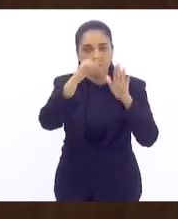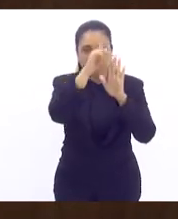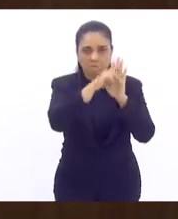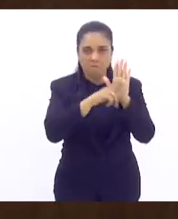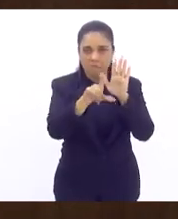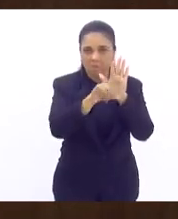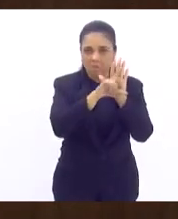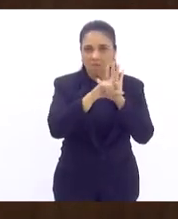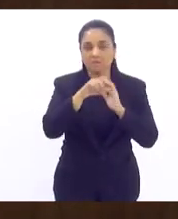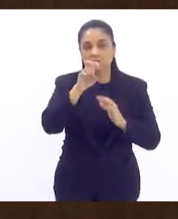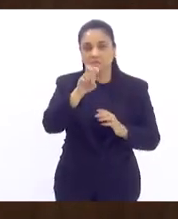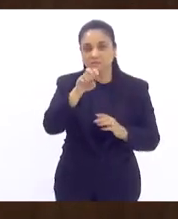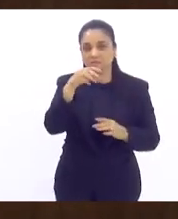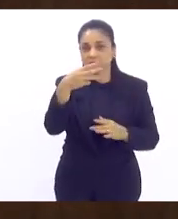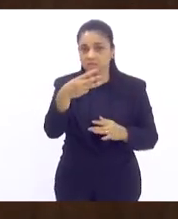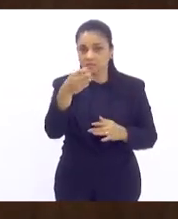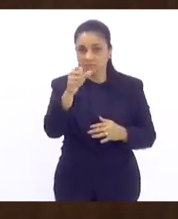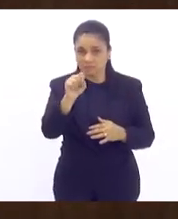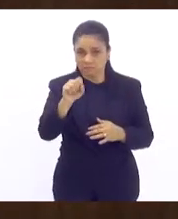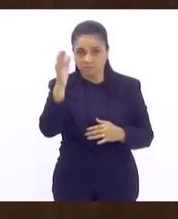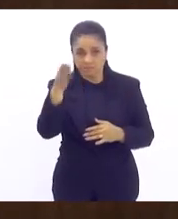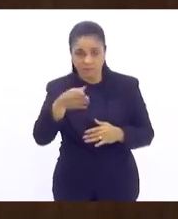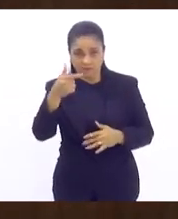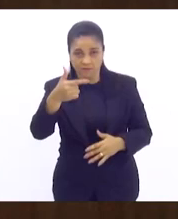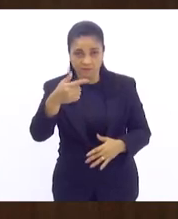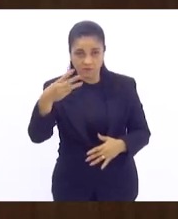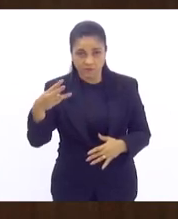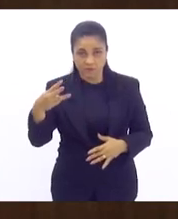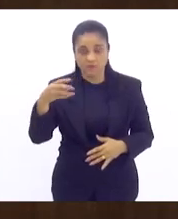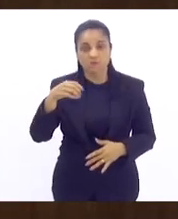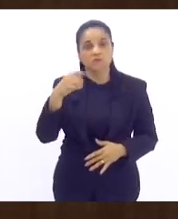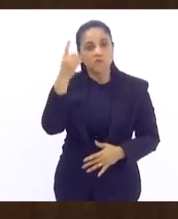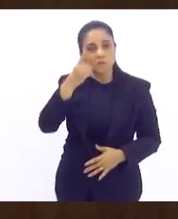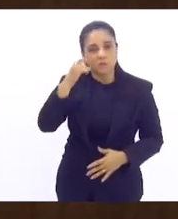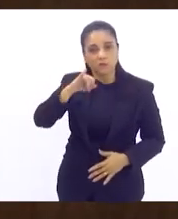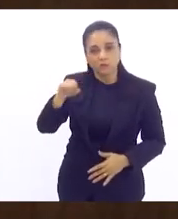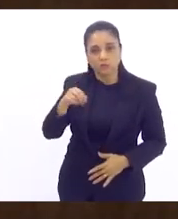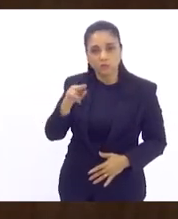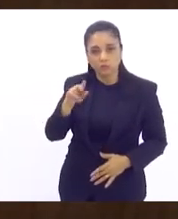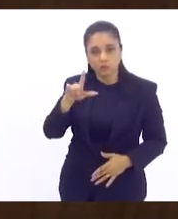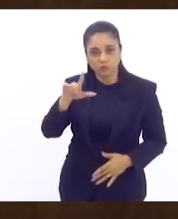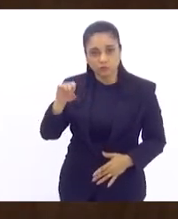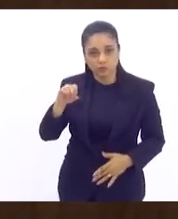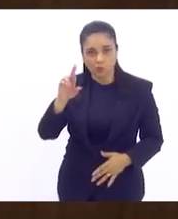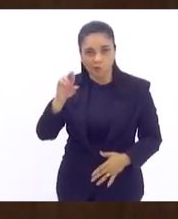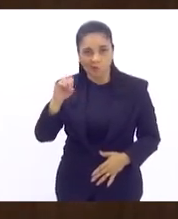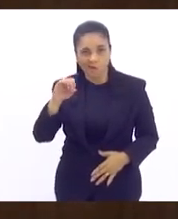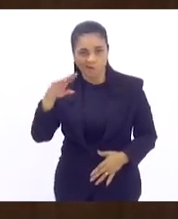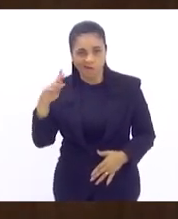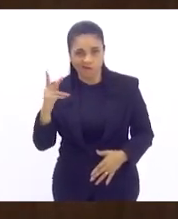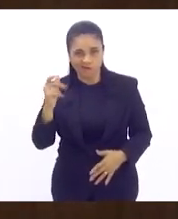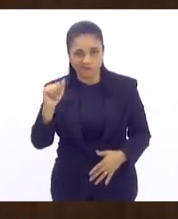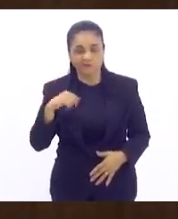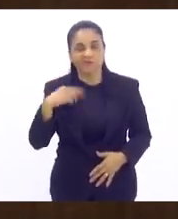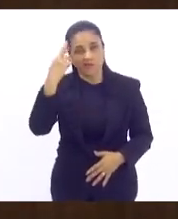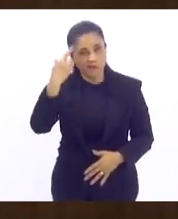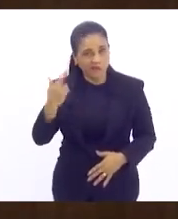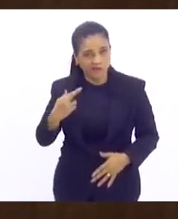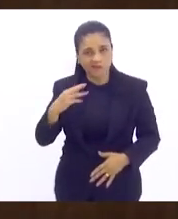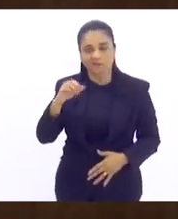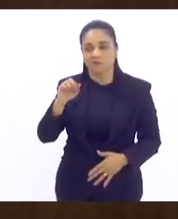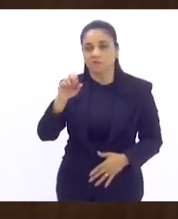538 de 23, dos deputados Júlio Rocha e Renata Souza, porque, afinal de contas, é